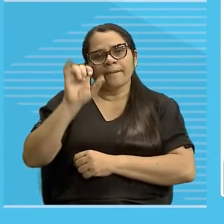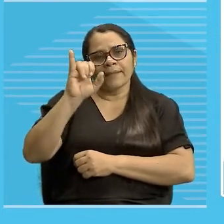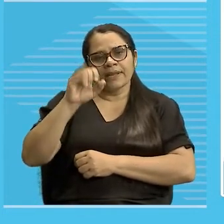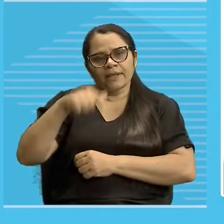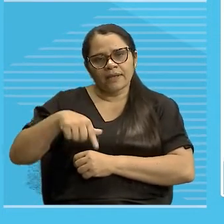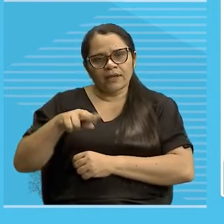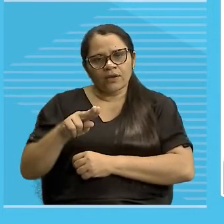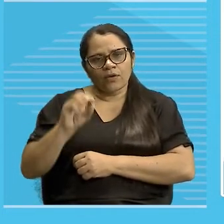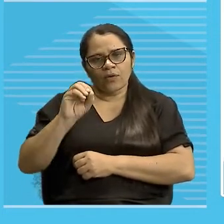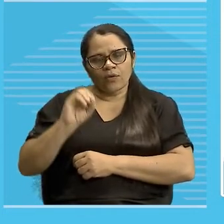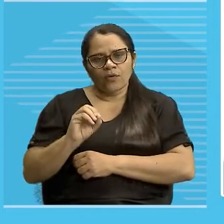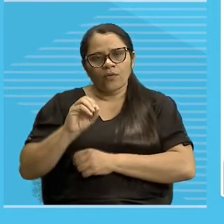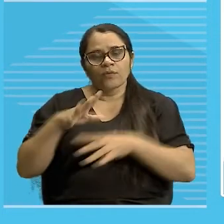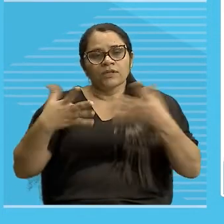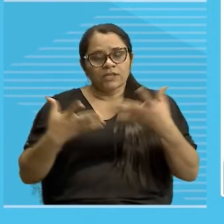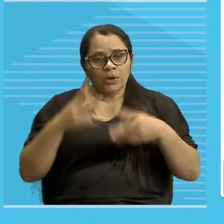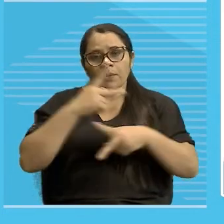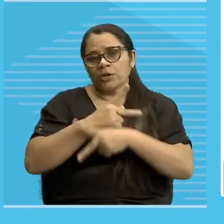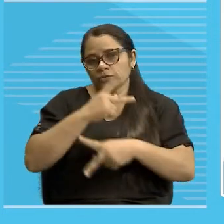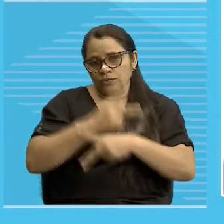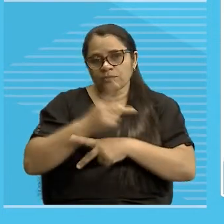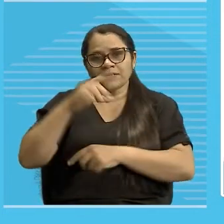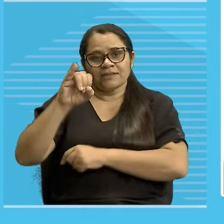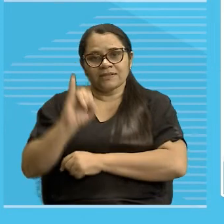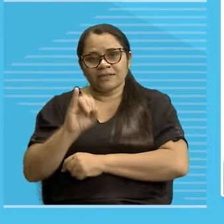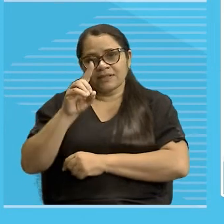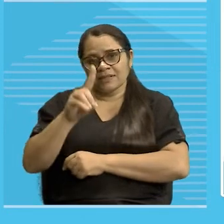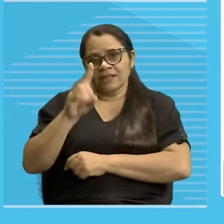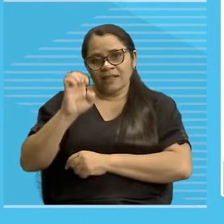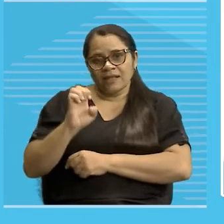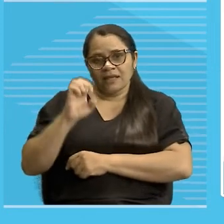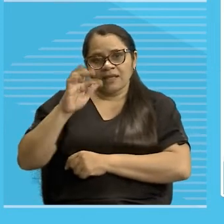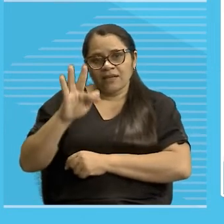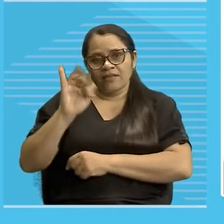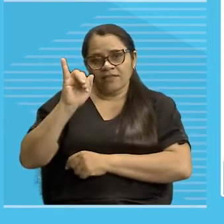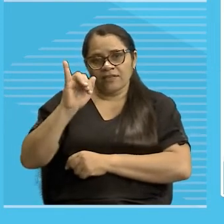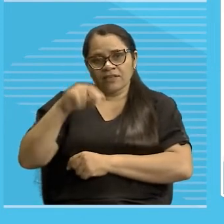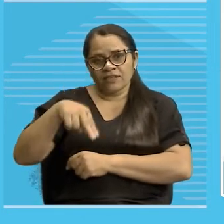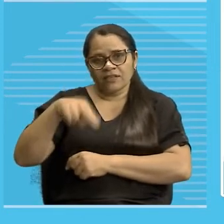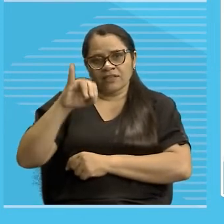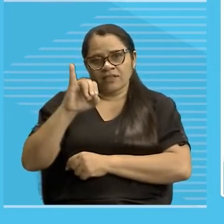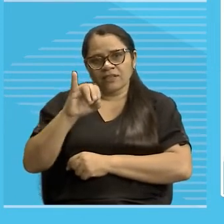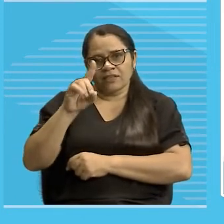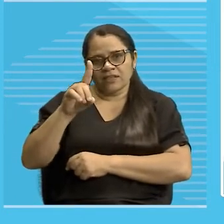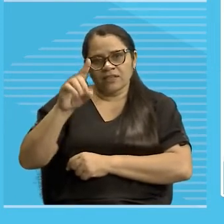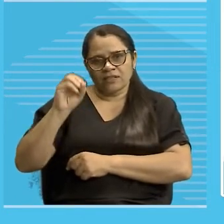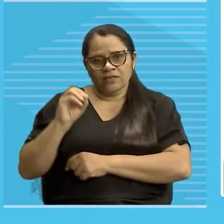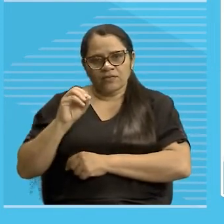indefinidos. O fato é que referência esofórica ou dêitica é qualquer uma que faça